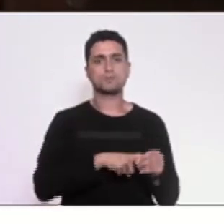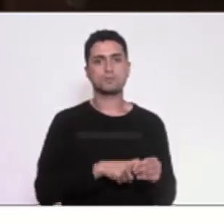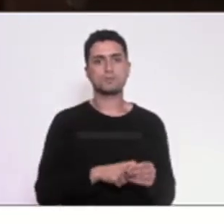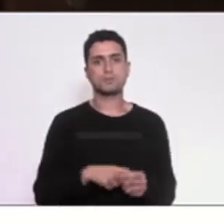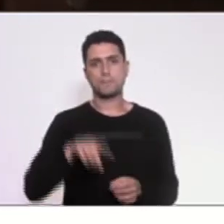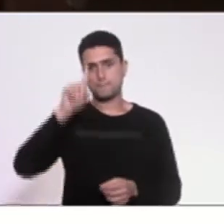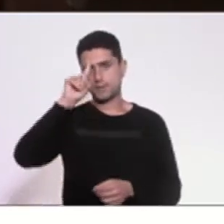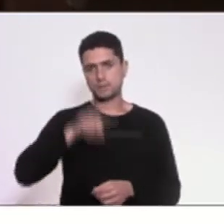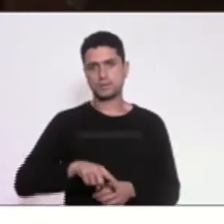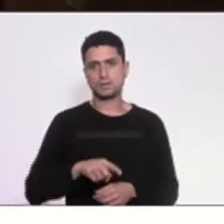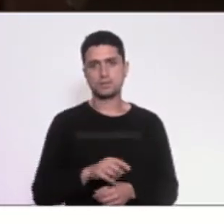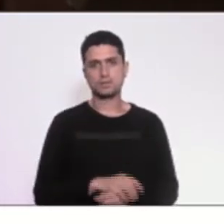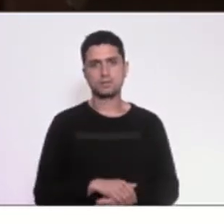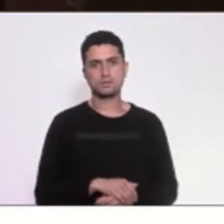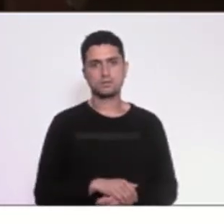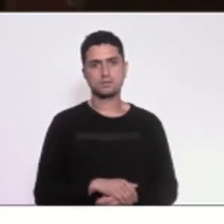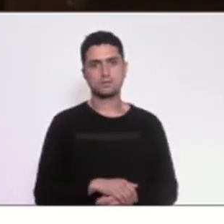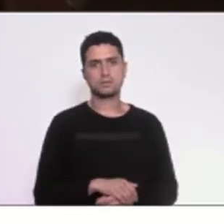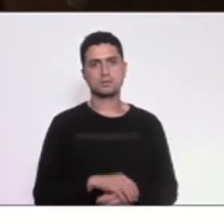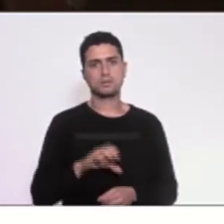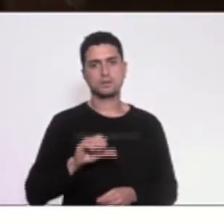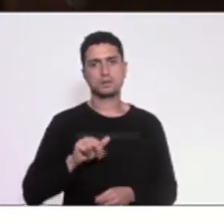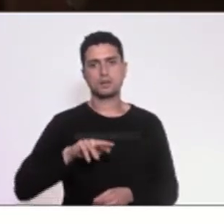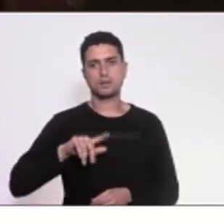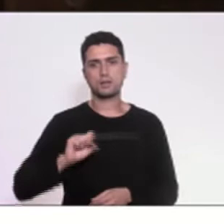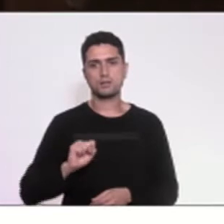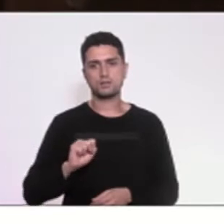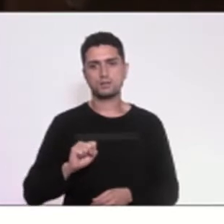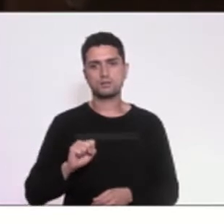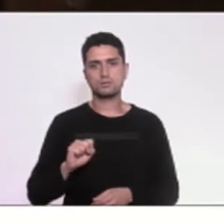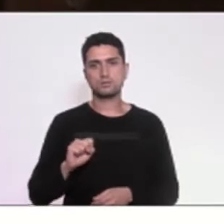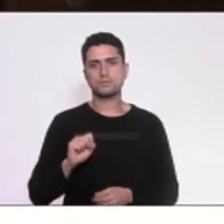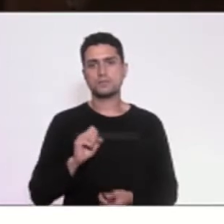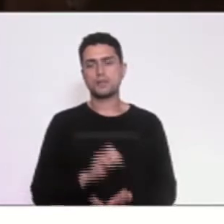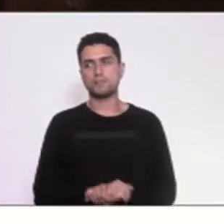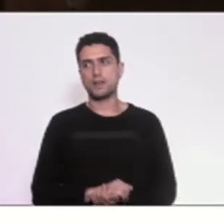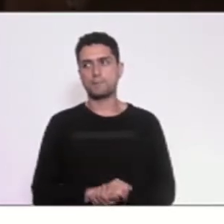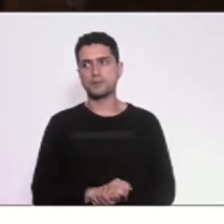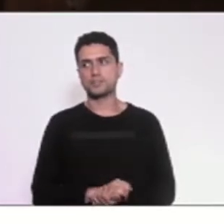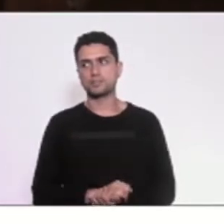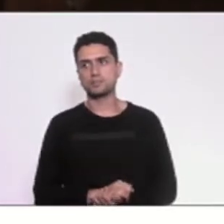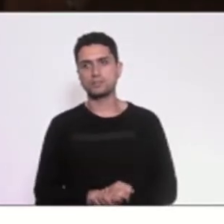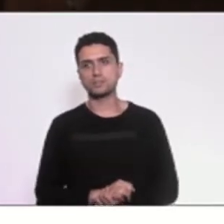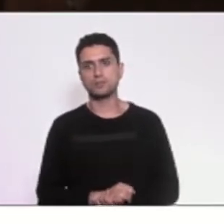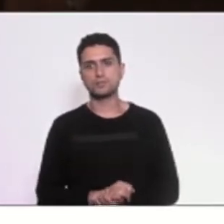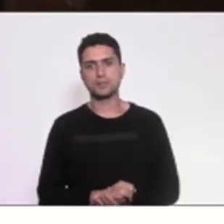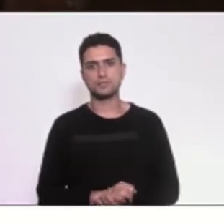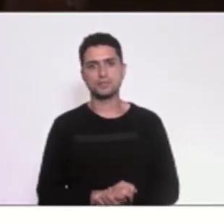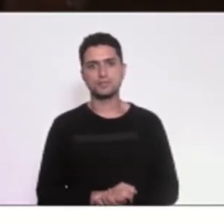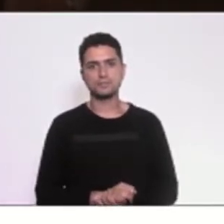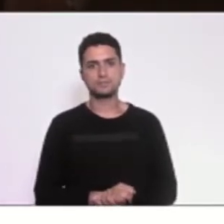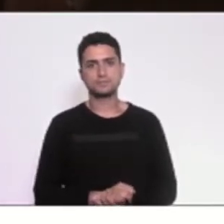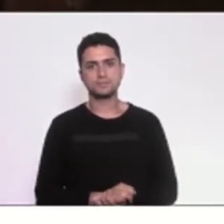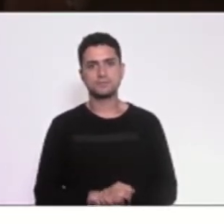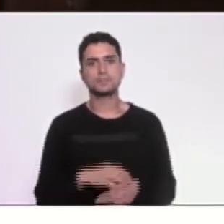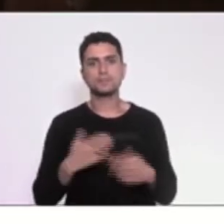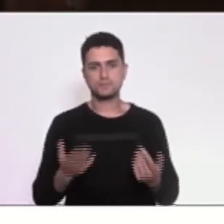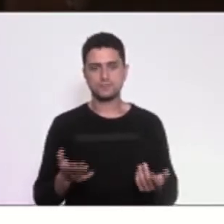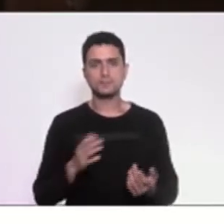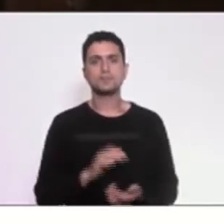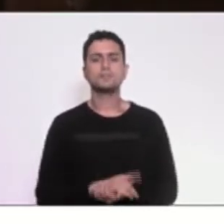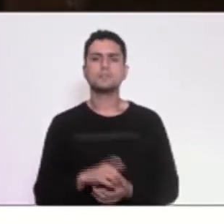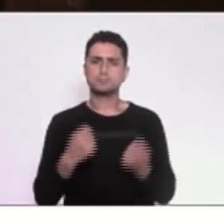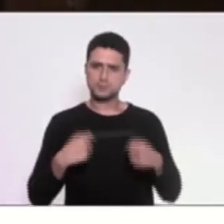conselheiro Carlos Bielschóvitz no Conselho Estadual de Educação, porque ele não é o dono do Conselho Estadual de Educação, e terá que